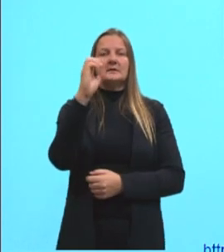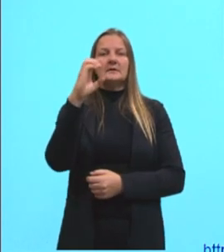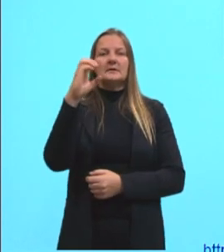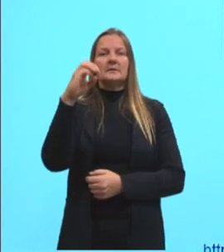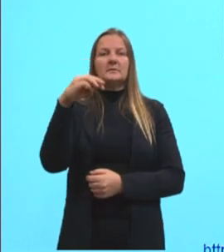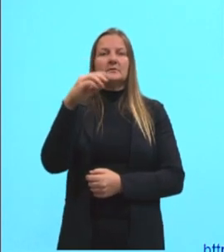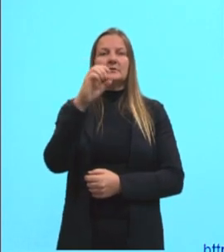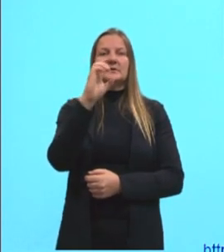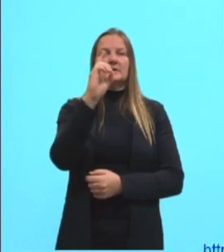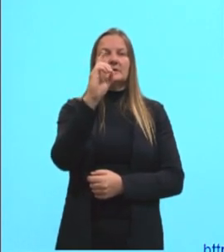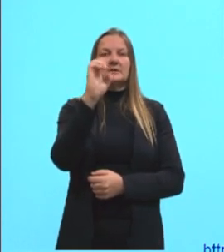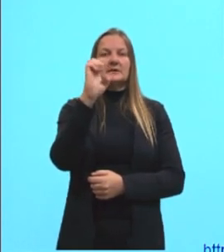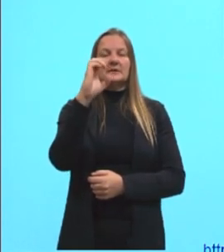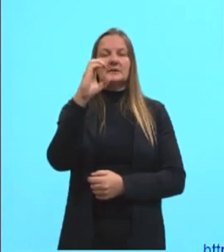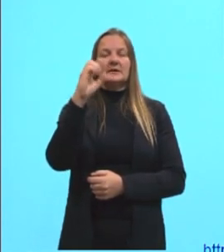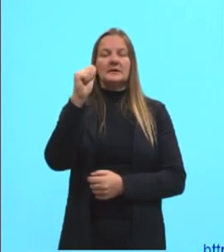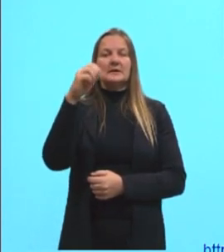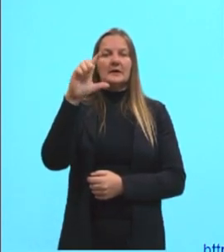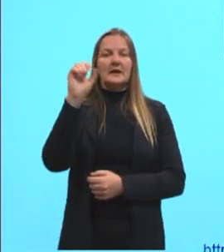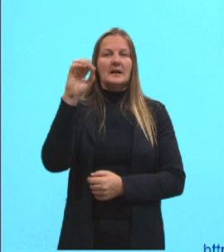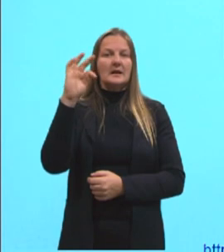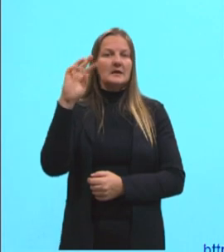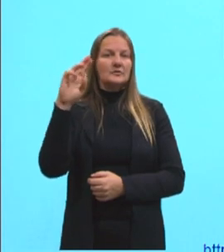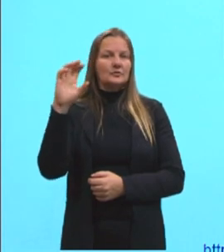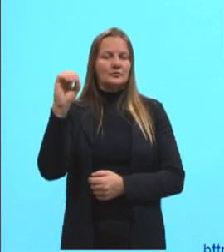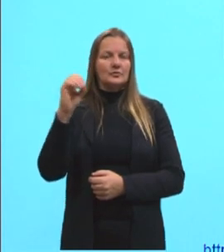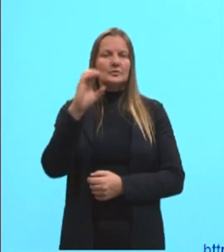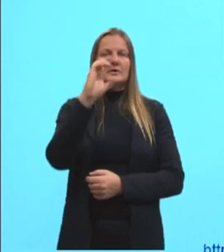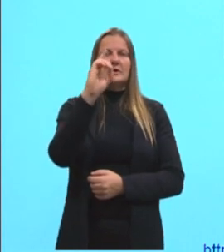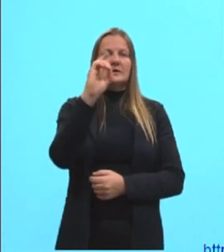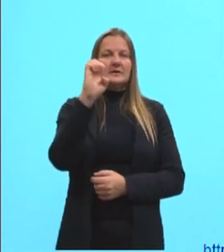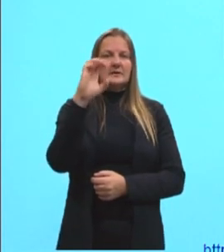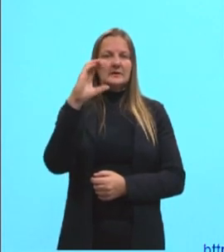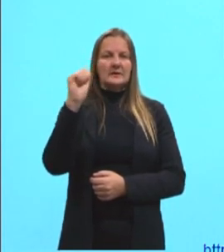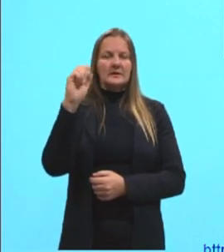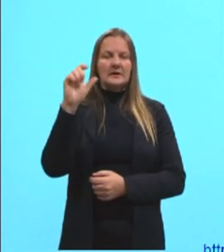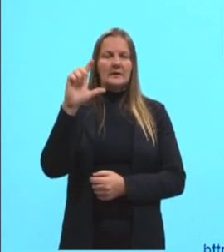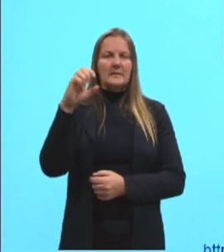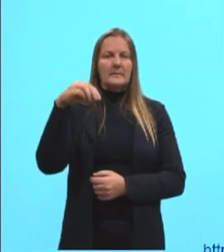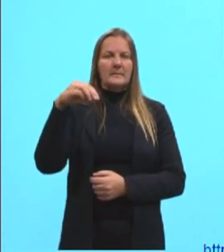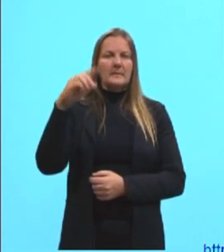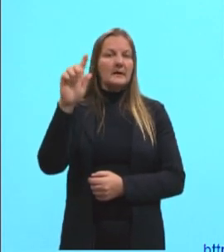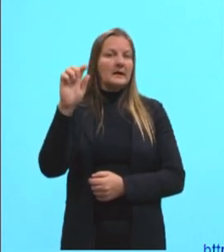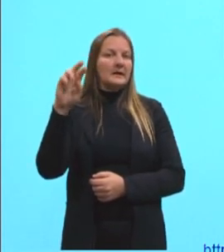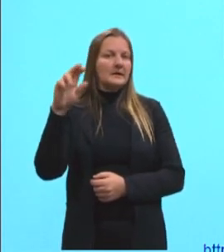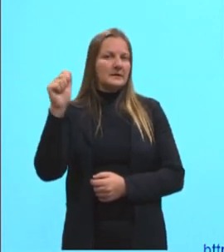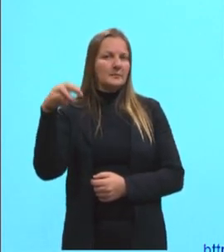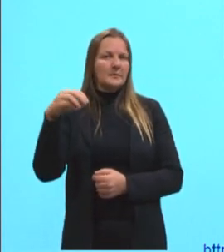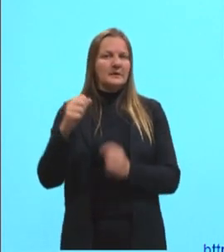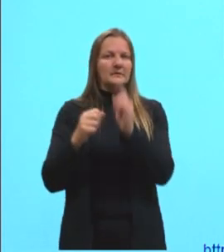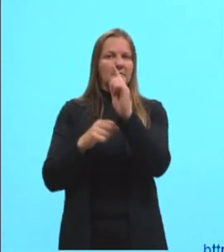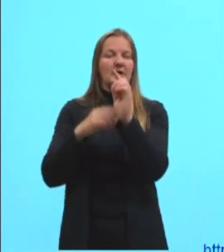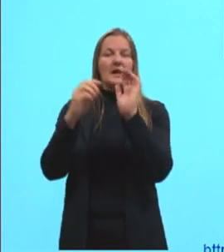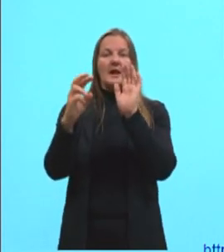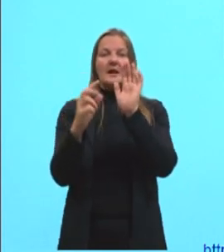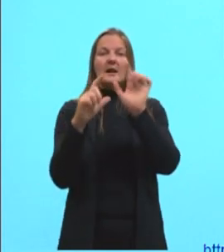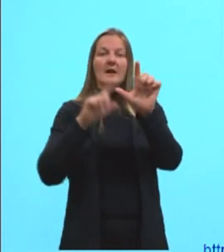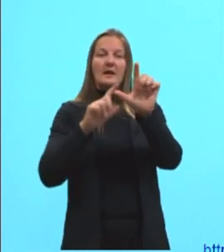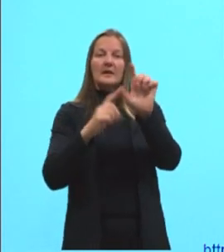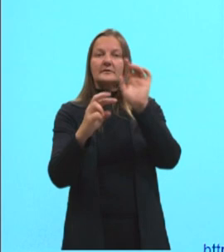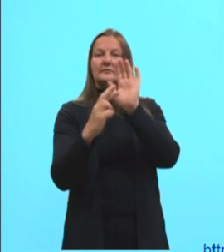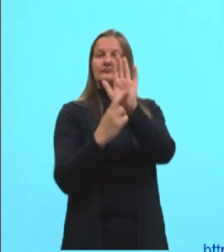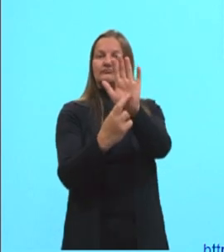decalitro e decagrama. E aí nós temos ali a letrinha que representa, né? Essa unidade.